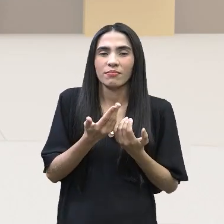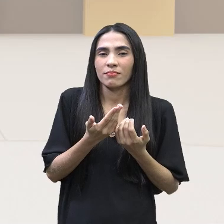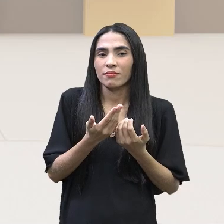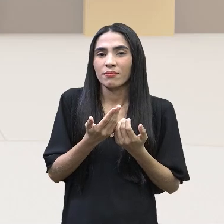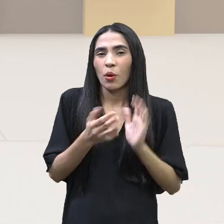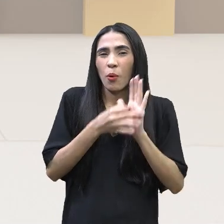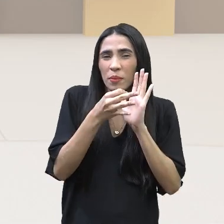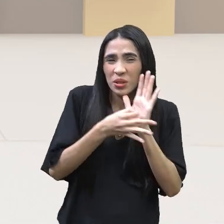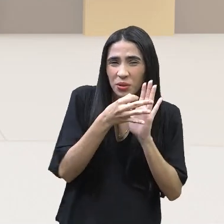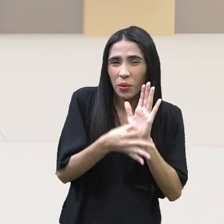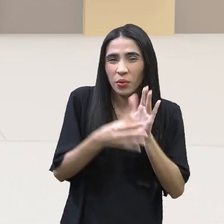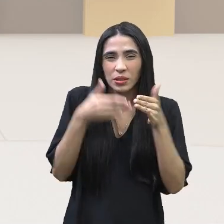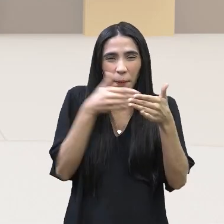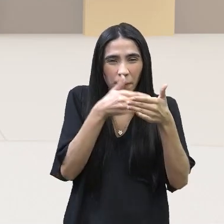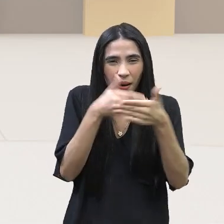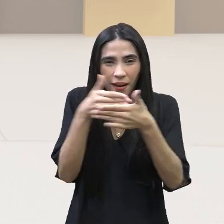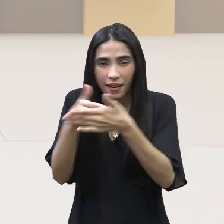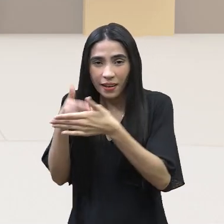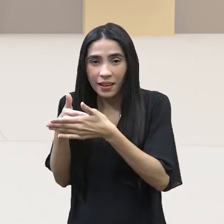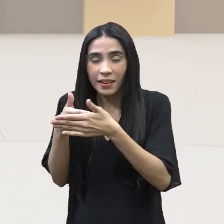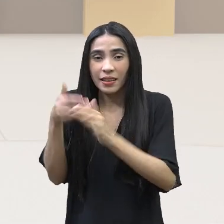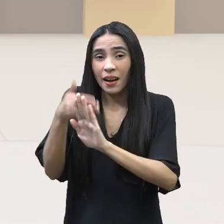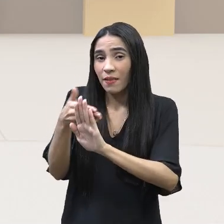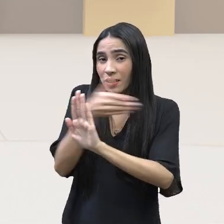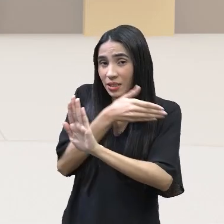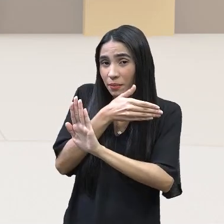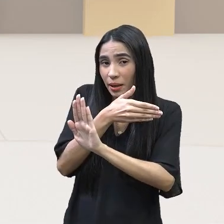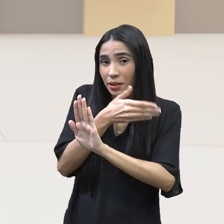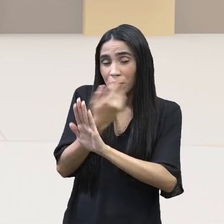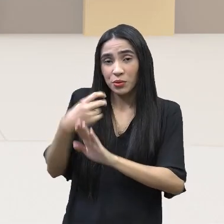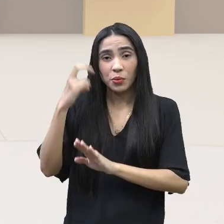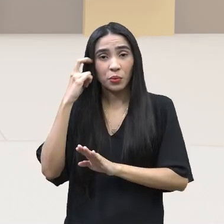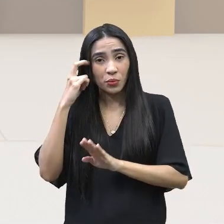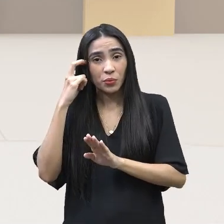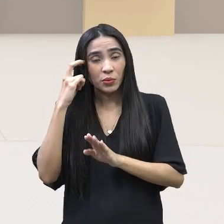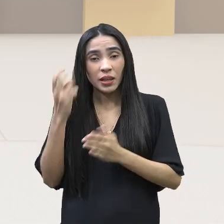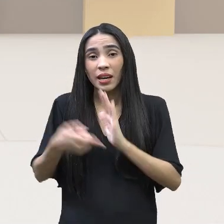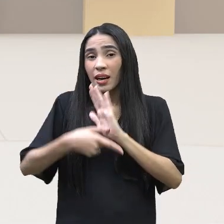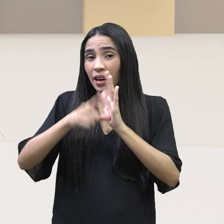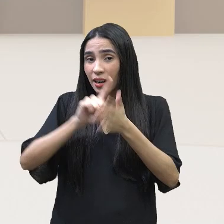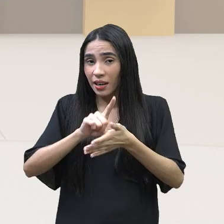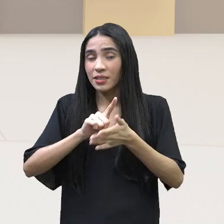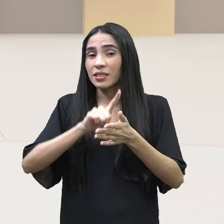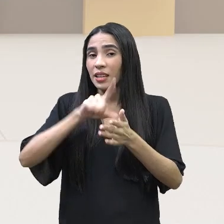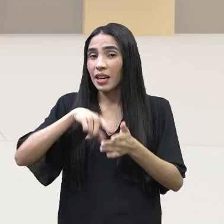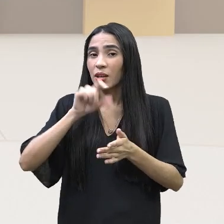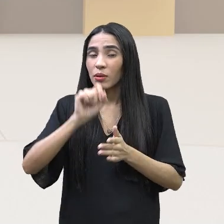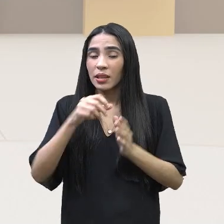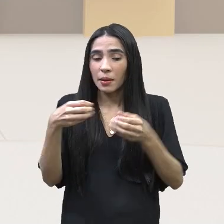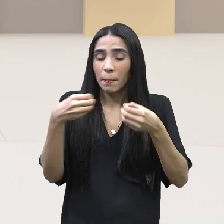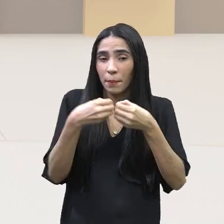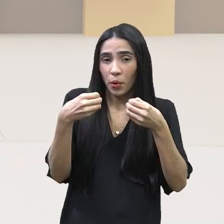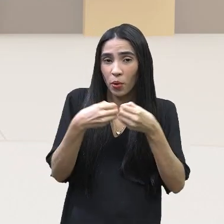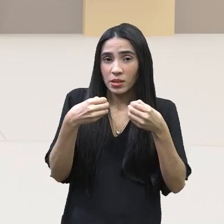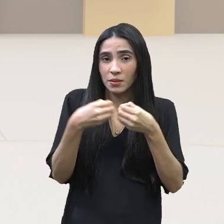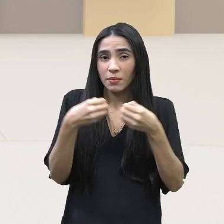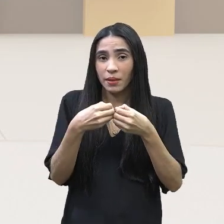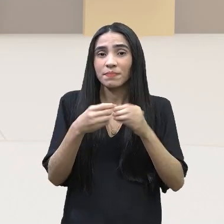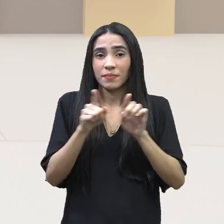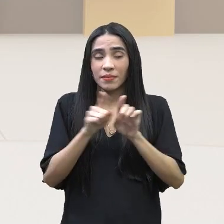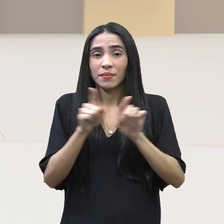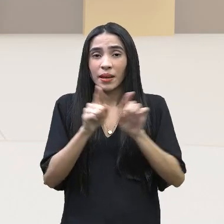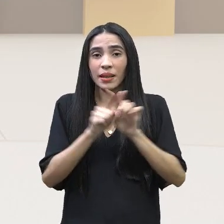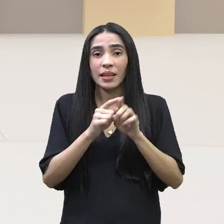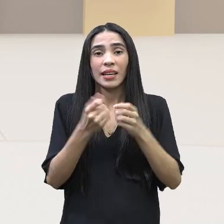geraram barreiras, afastamentos de culturas que inclusive eram próximas umas das outras.